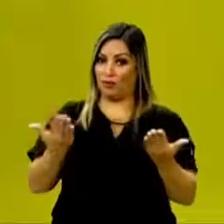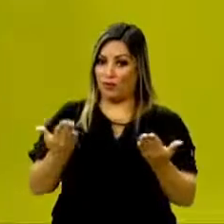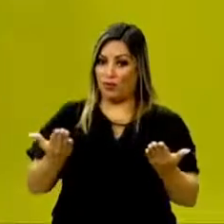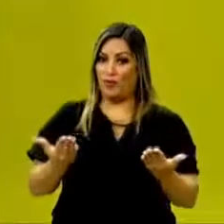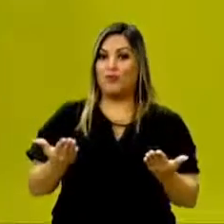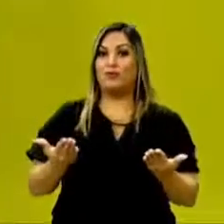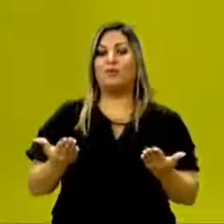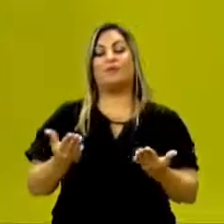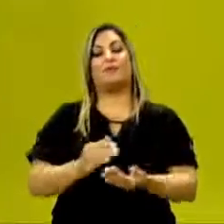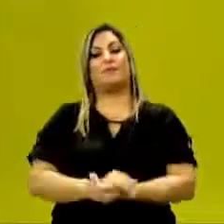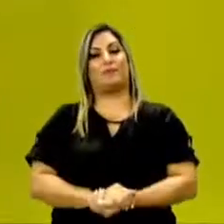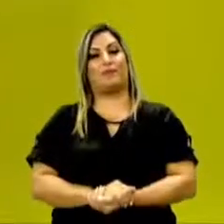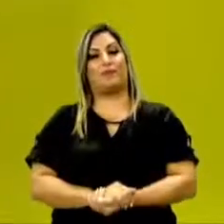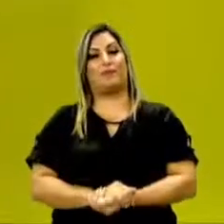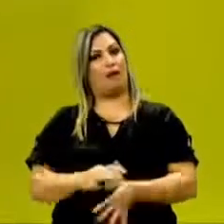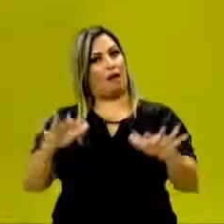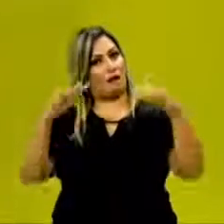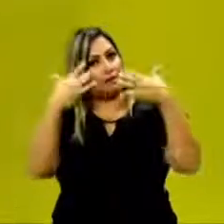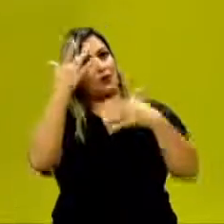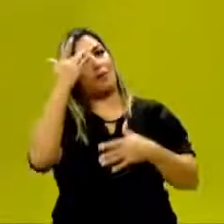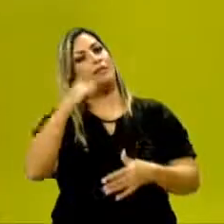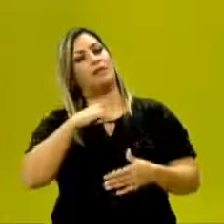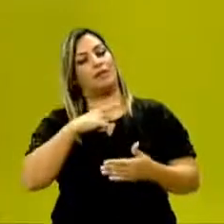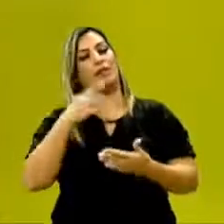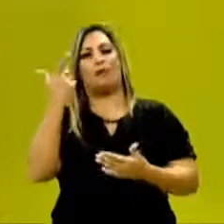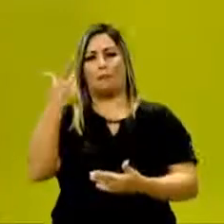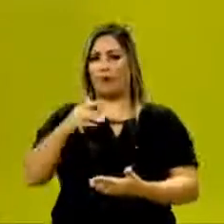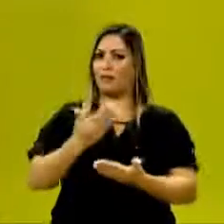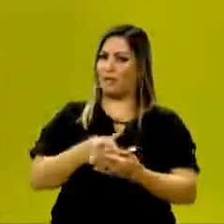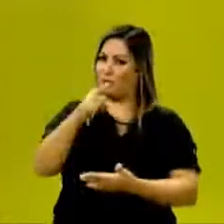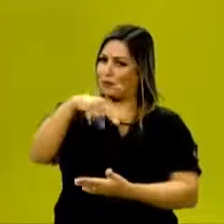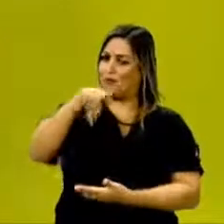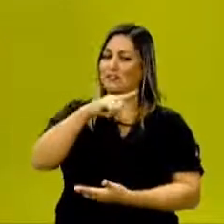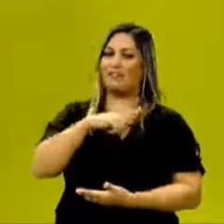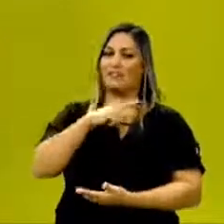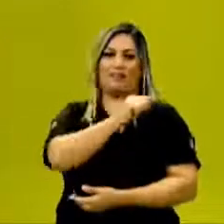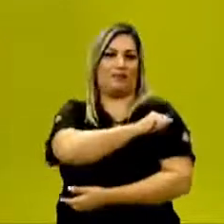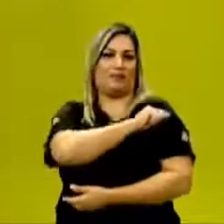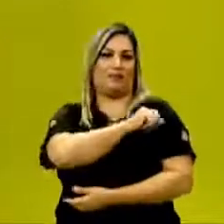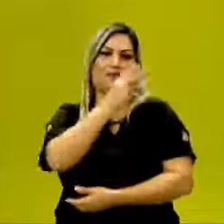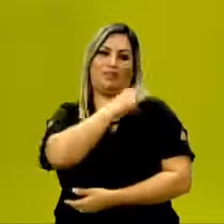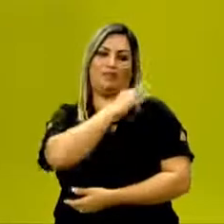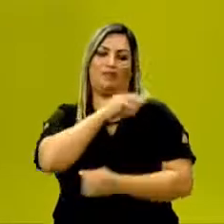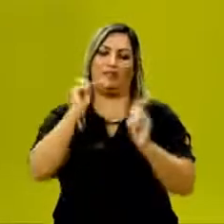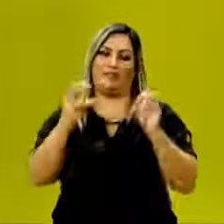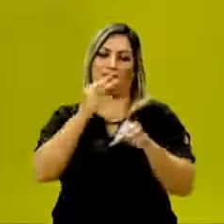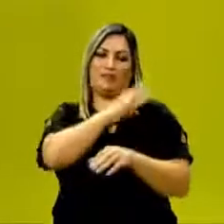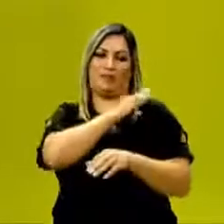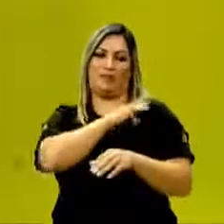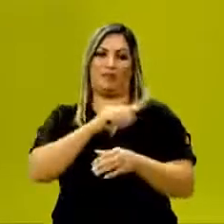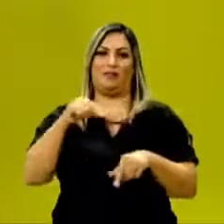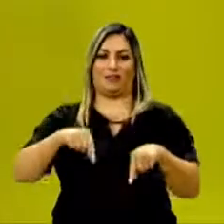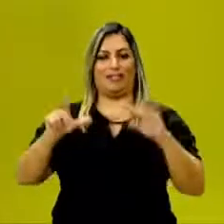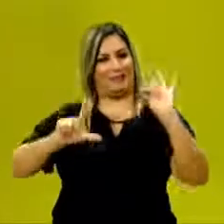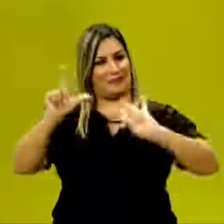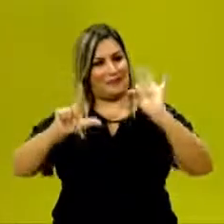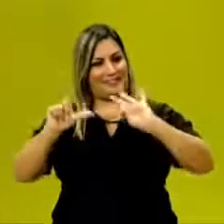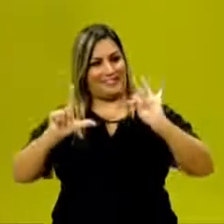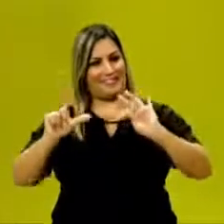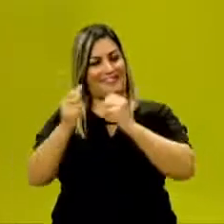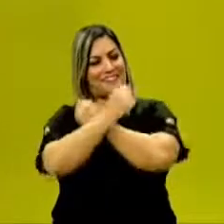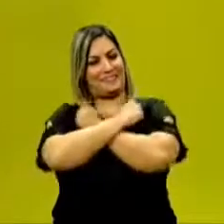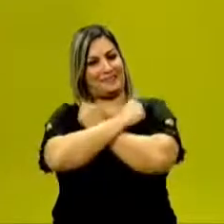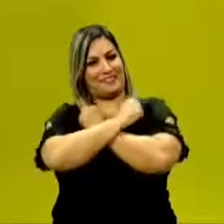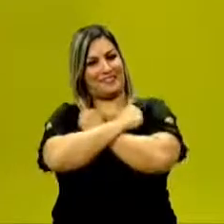mais uma aula, ok? Fiquem ligados que amanhã nós teremos mais aulas para vocês, estudantes da terceira série do Ensino Médio aqui na TBC.